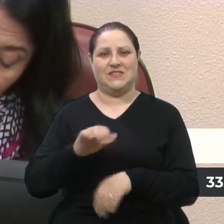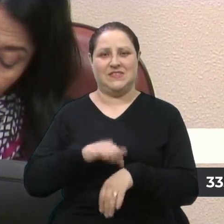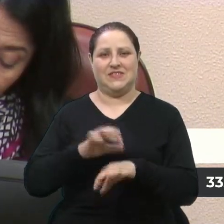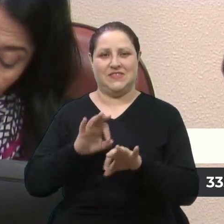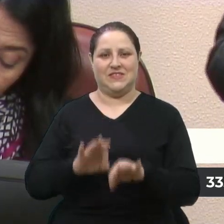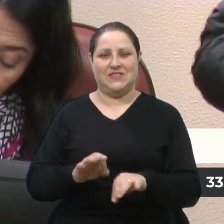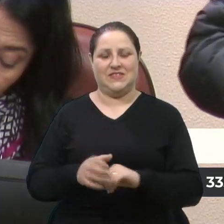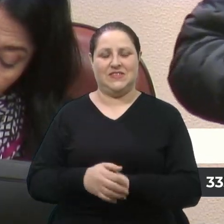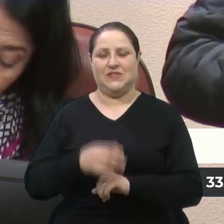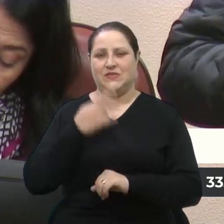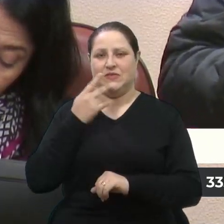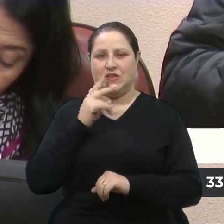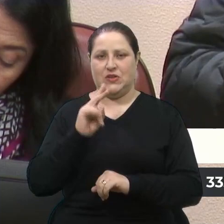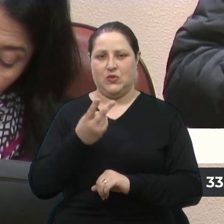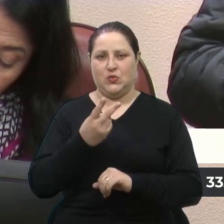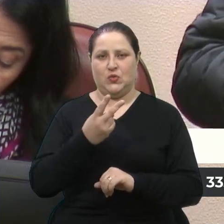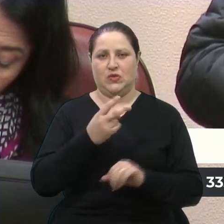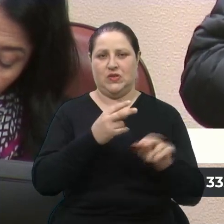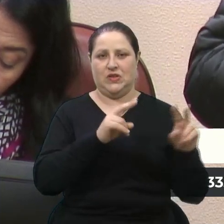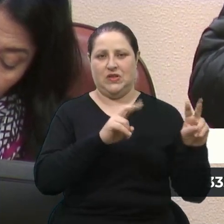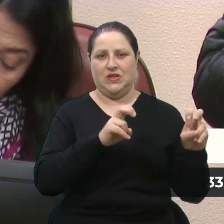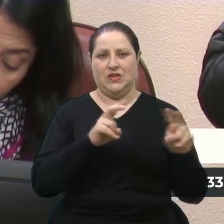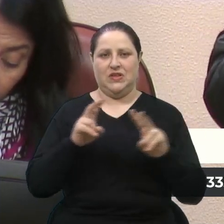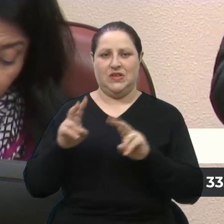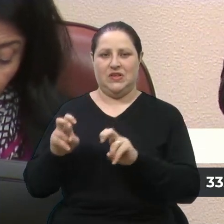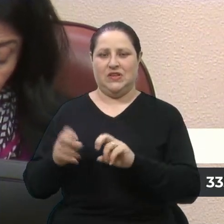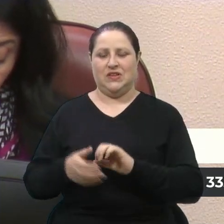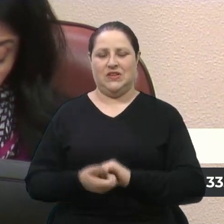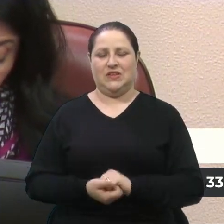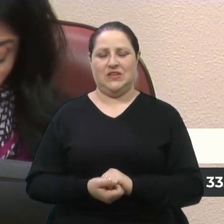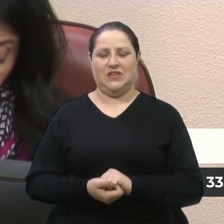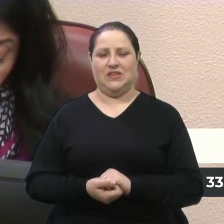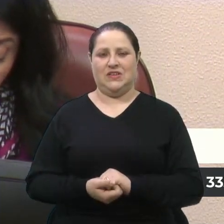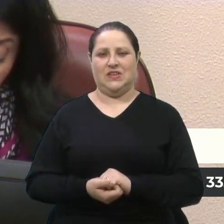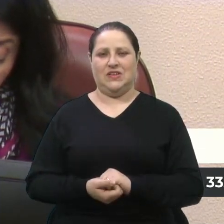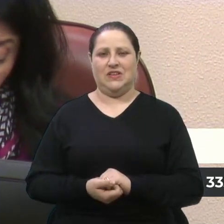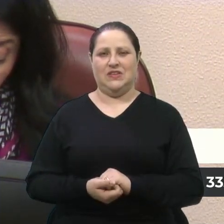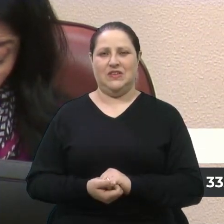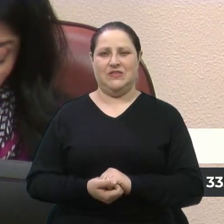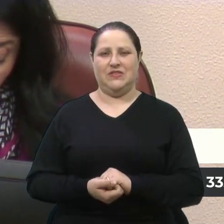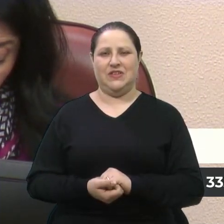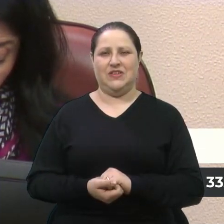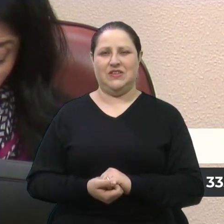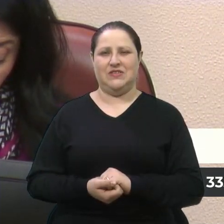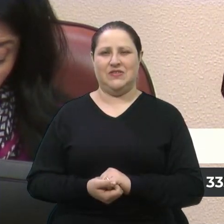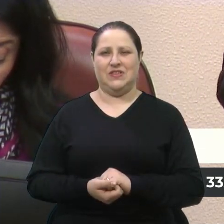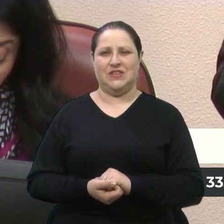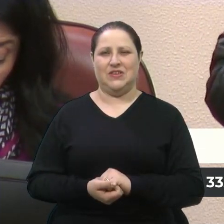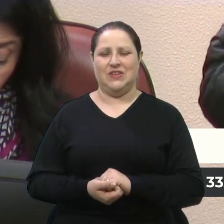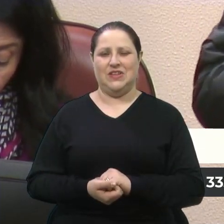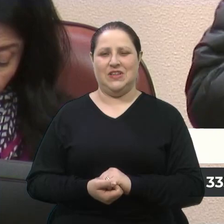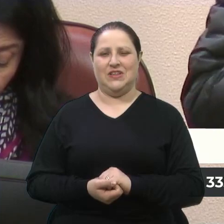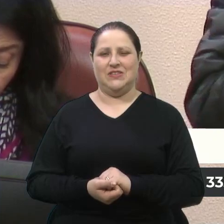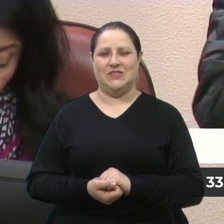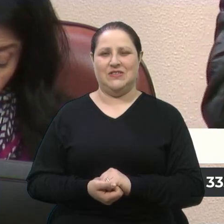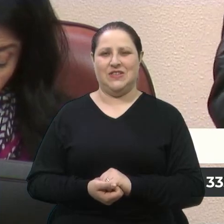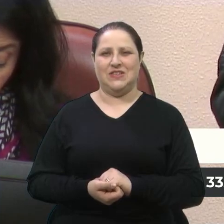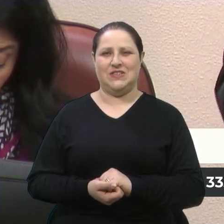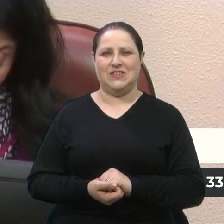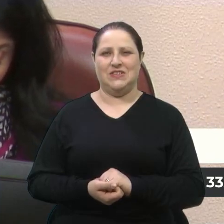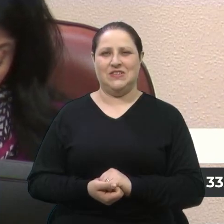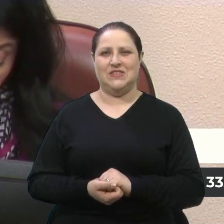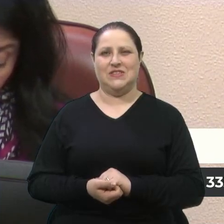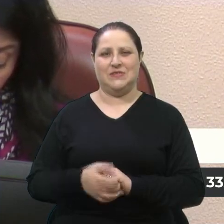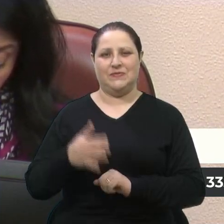aqui em duas situações. Eu não fui CC quando o Sartori foi prefeito de Caxias do Sul, mas o meu